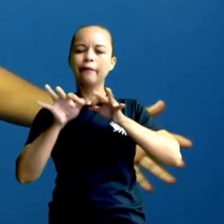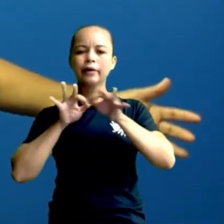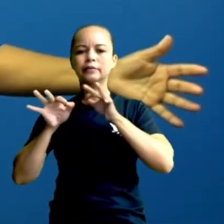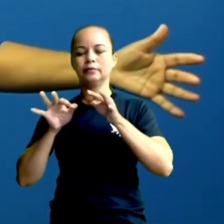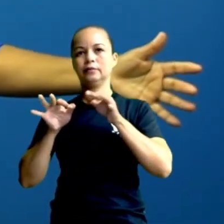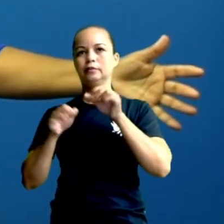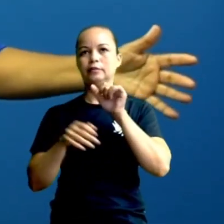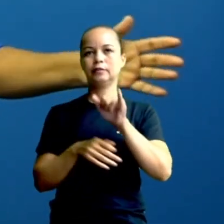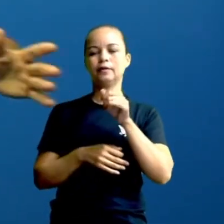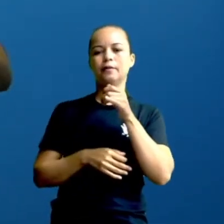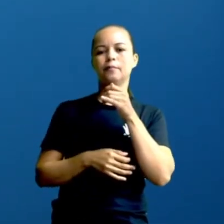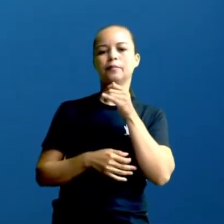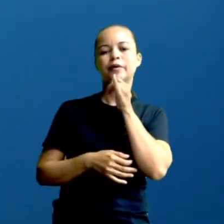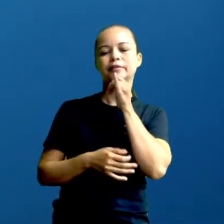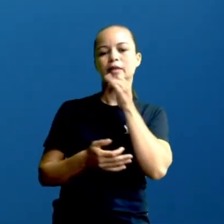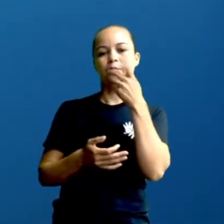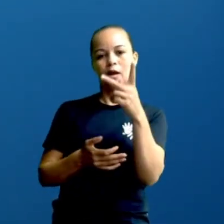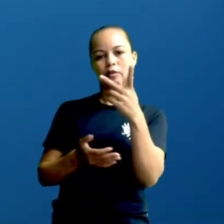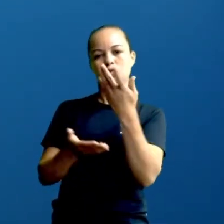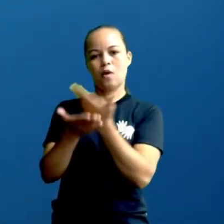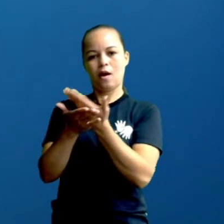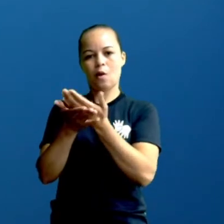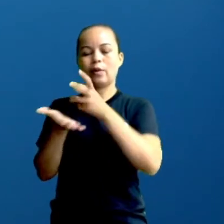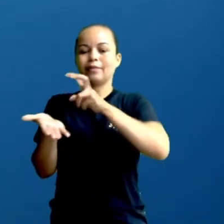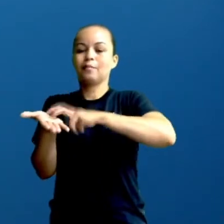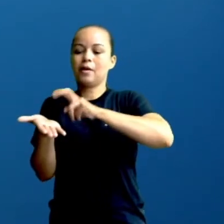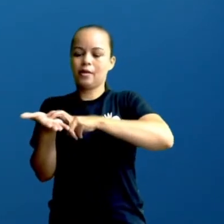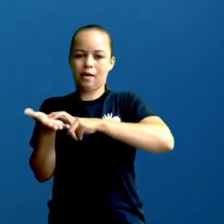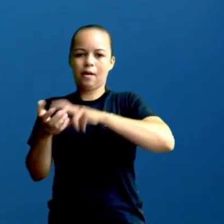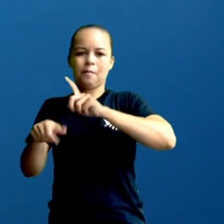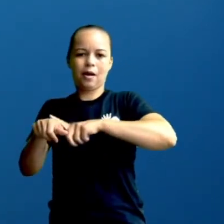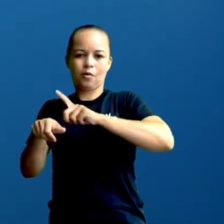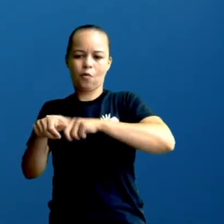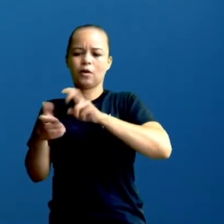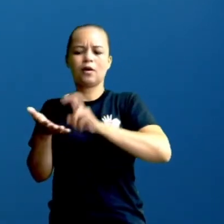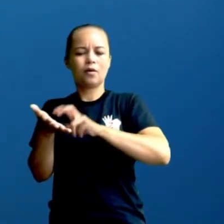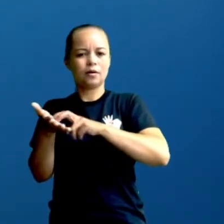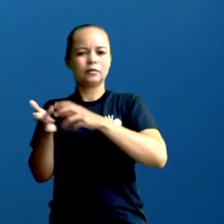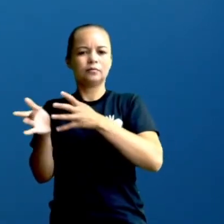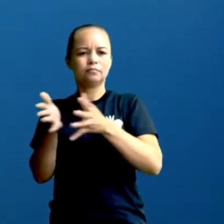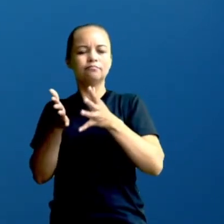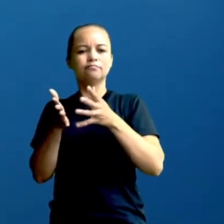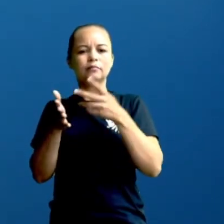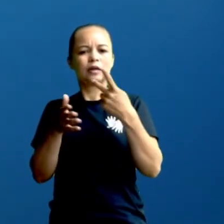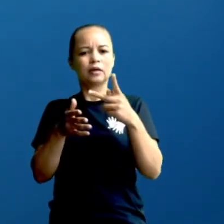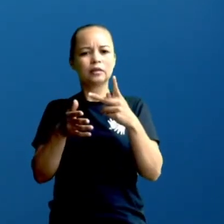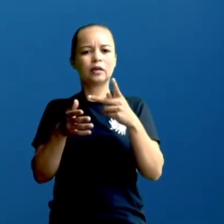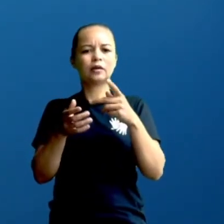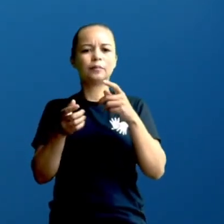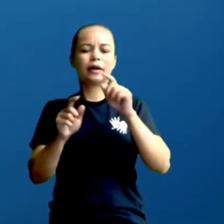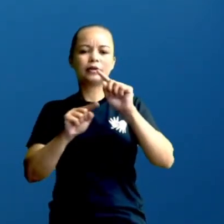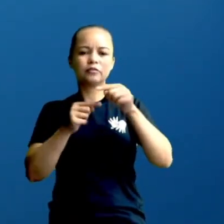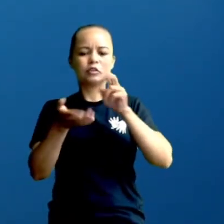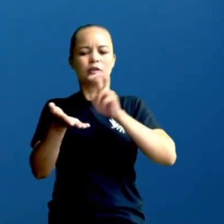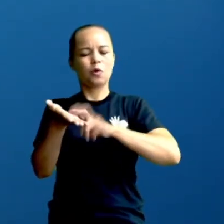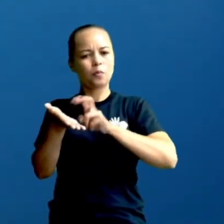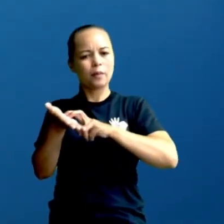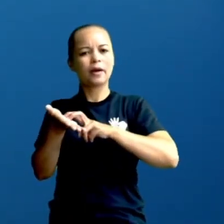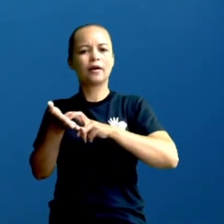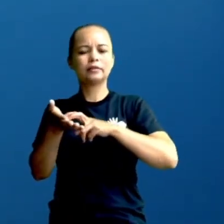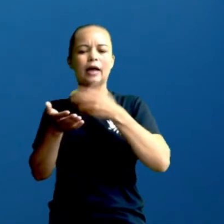aula pela manhã, então, marca aquele horáriozinho para que você possa realmente estar assistindo a aula,